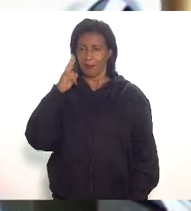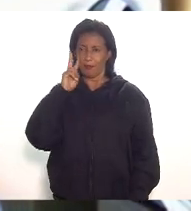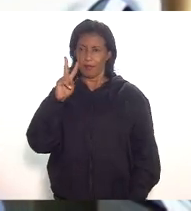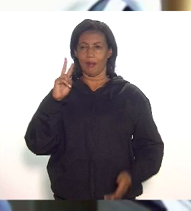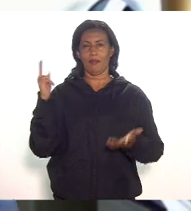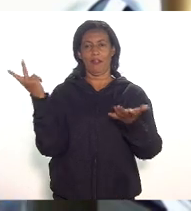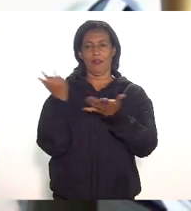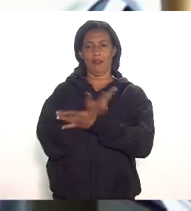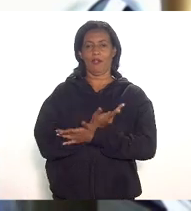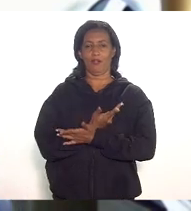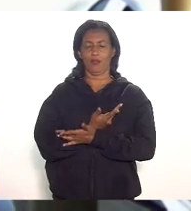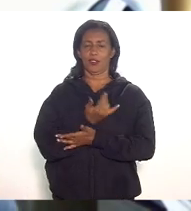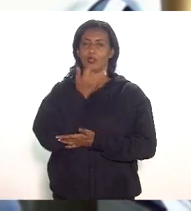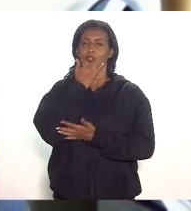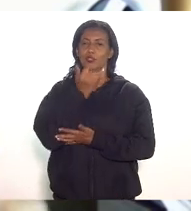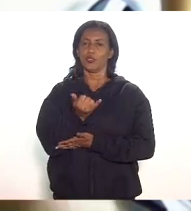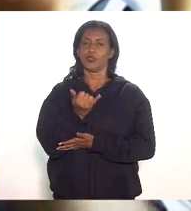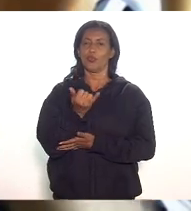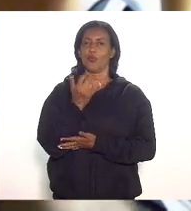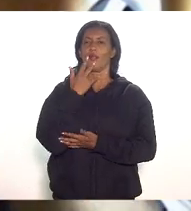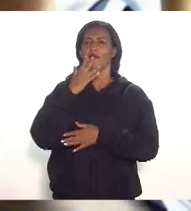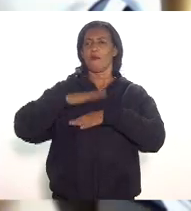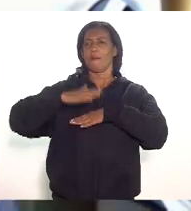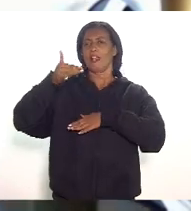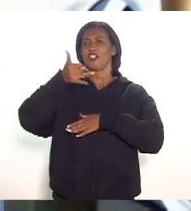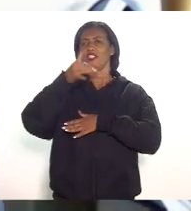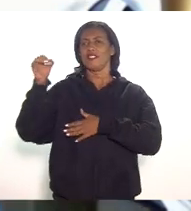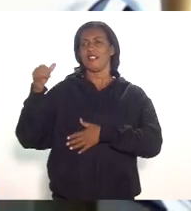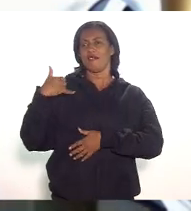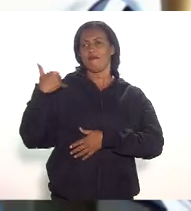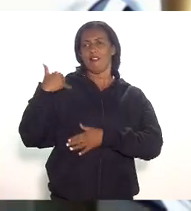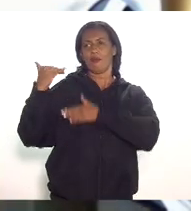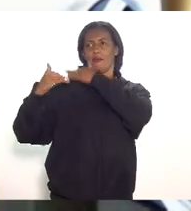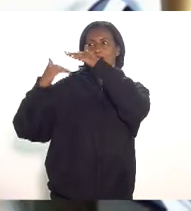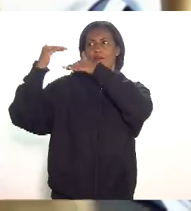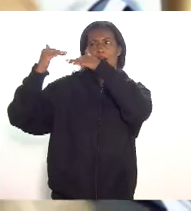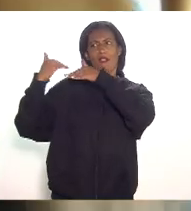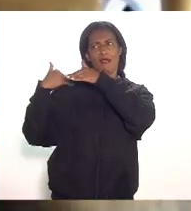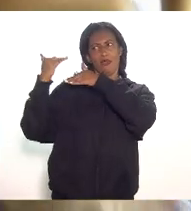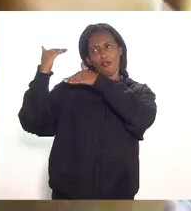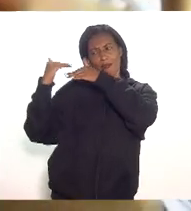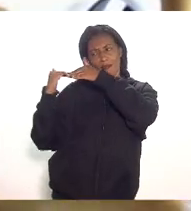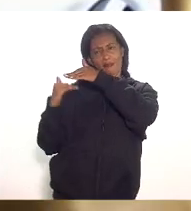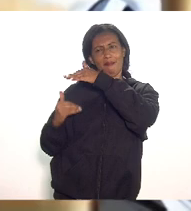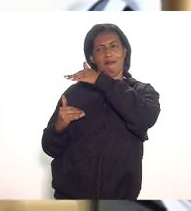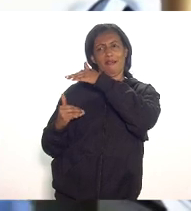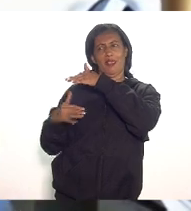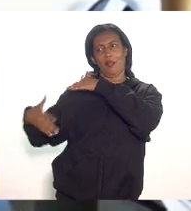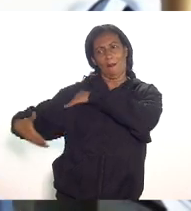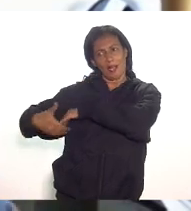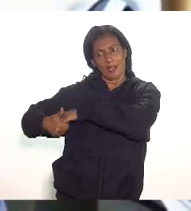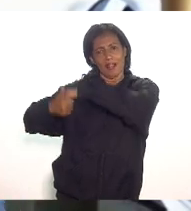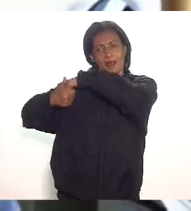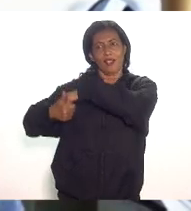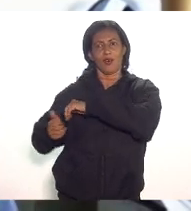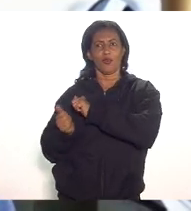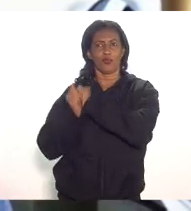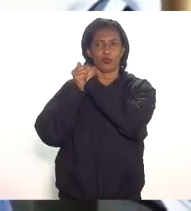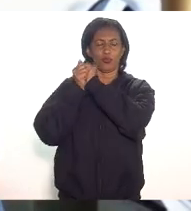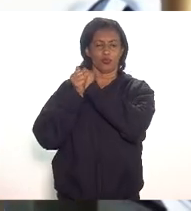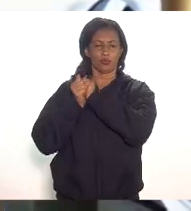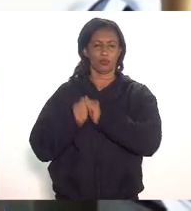Eliomar ele falou ontem que ele ia mais de 100 como eu vou um pouquinho atrás dele vou pegar na mão dele para ir junto bom